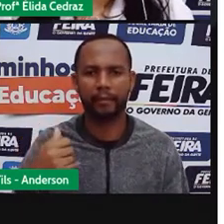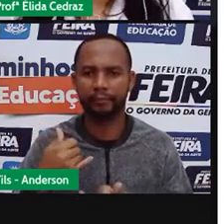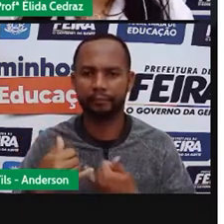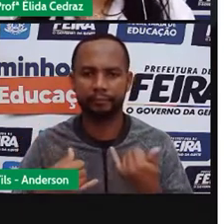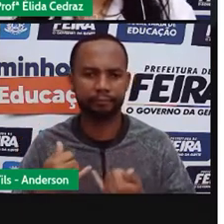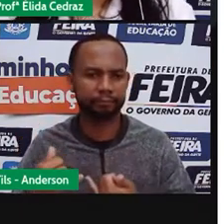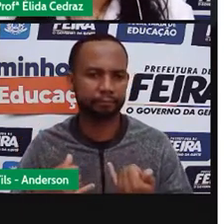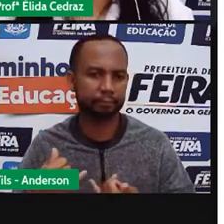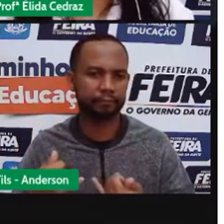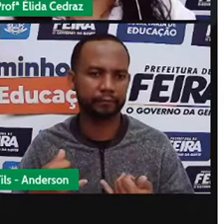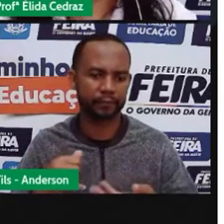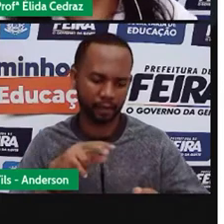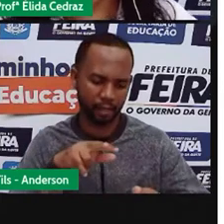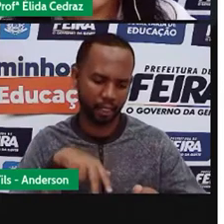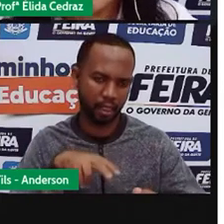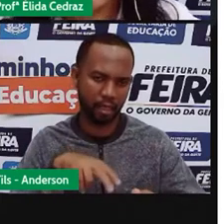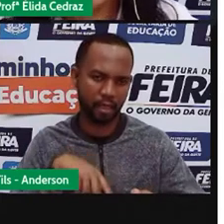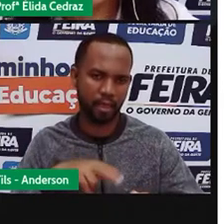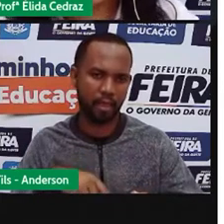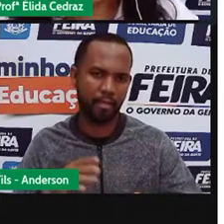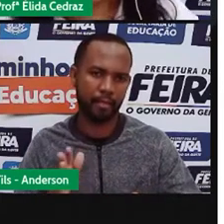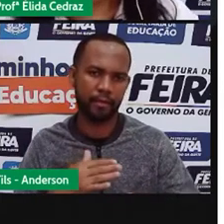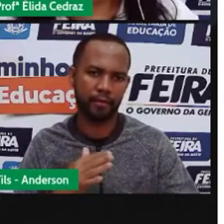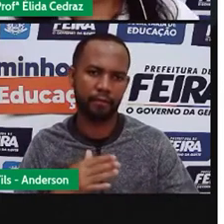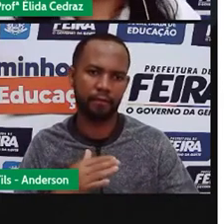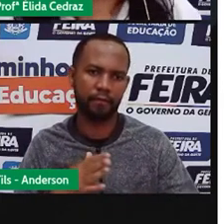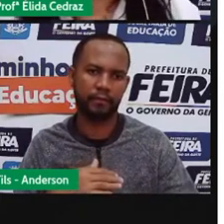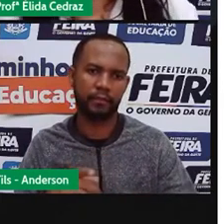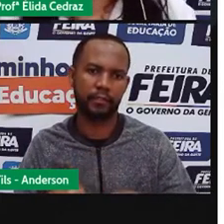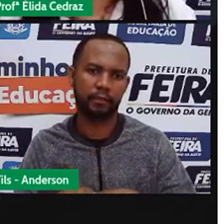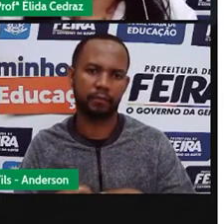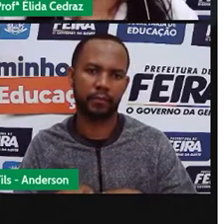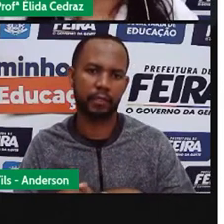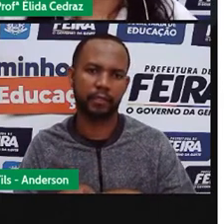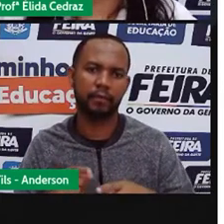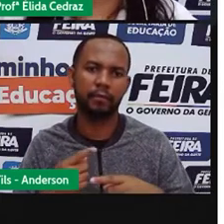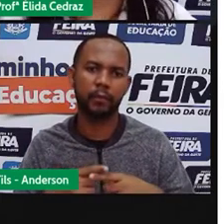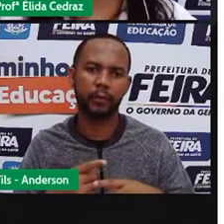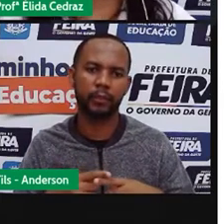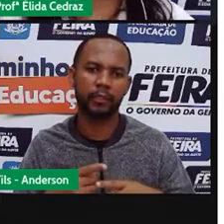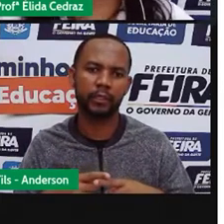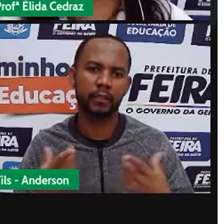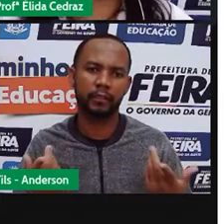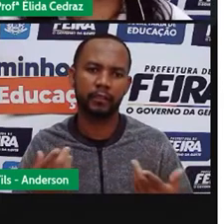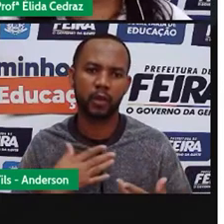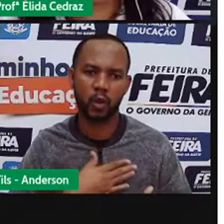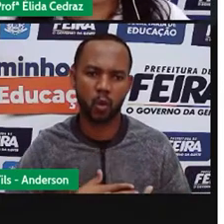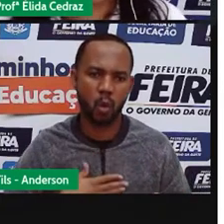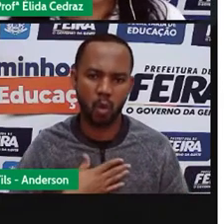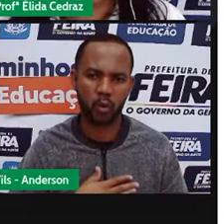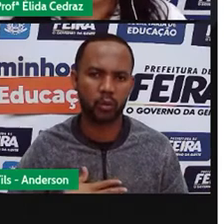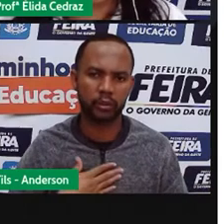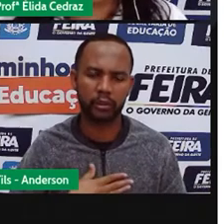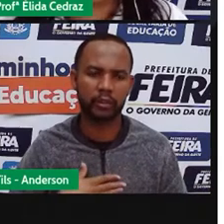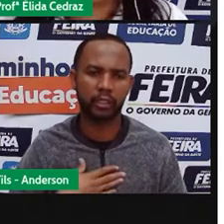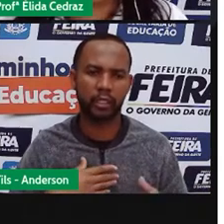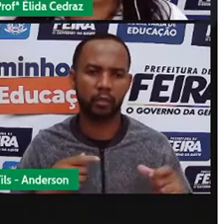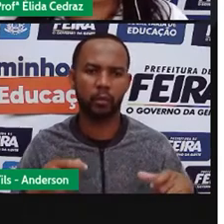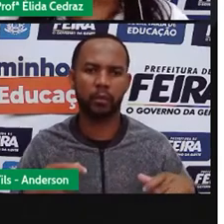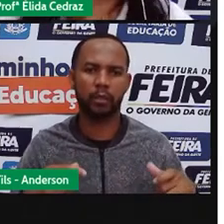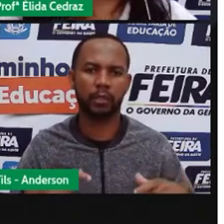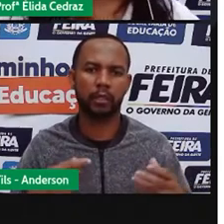Ler um livro ou desenhar. Por que essas atividades a gente gosta de estar na sombra?